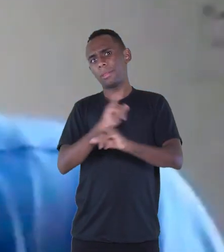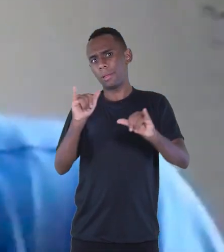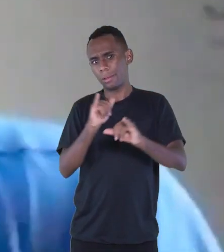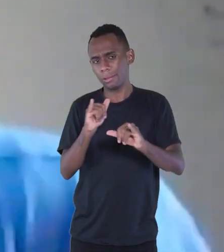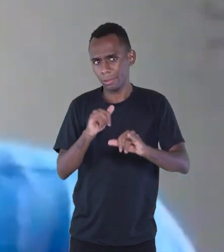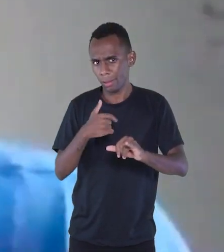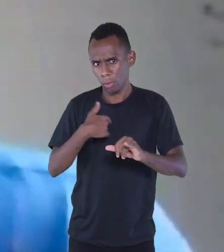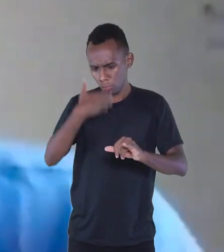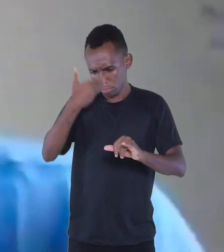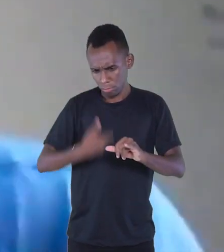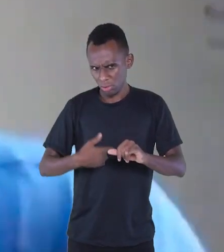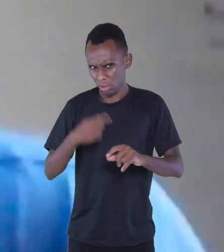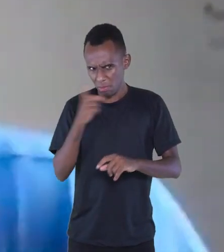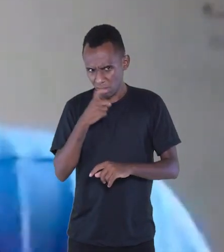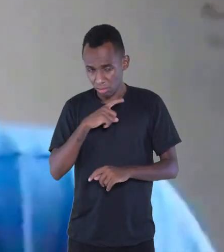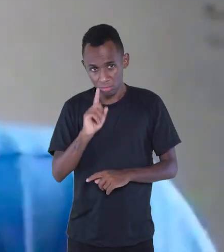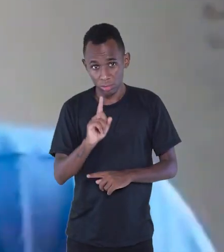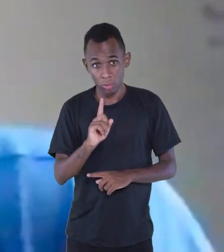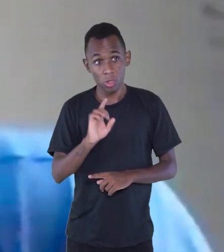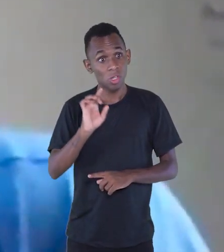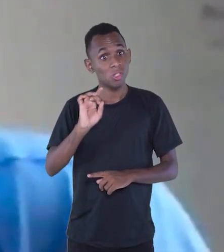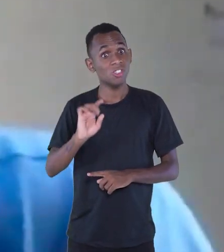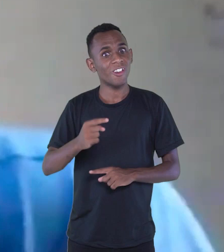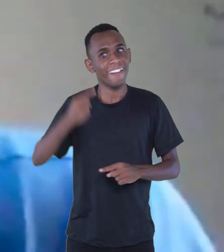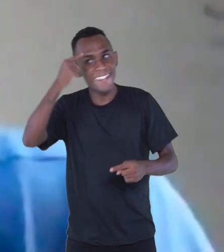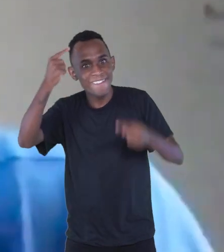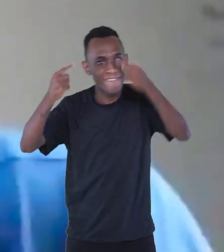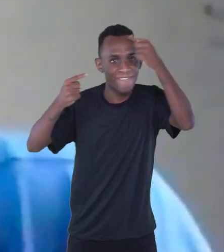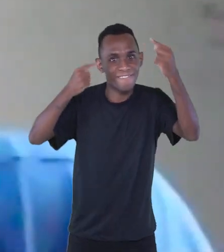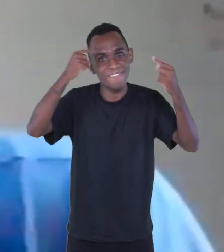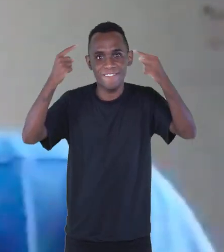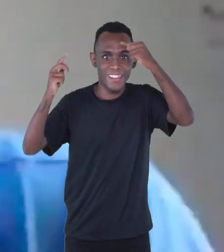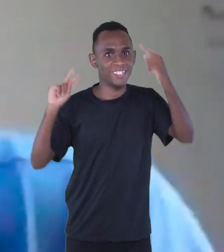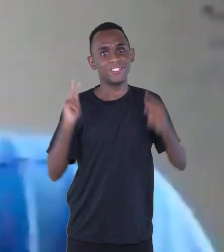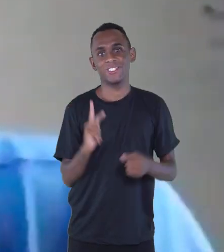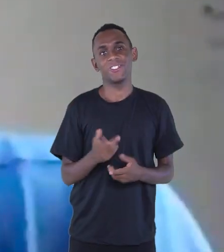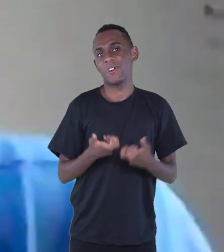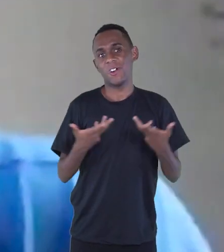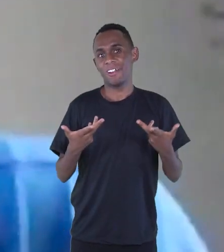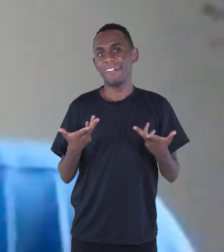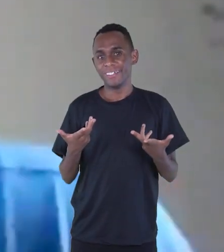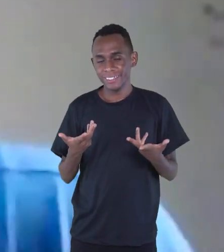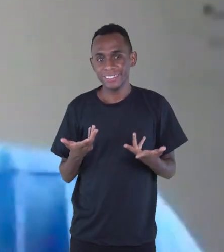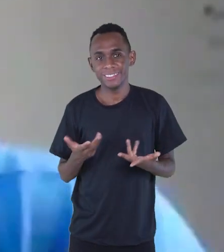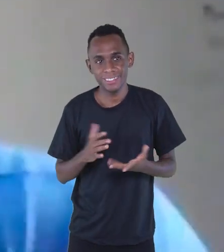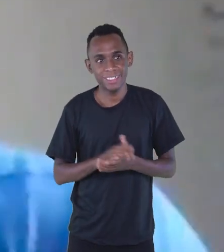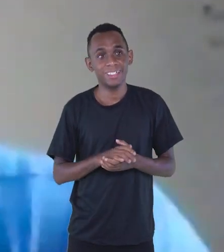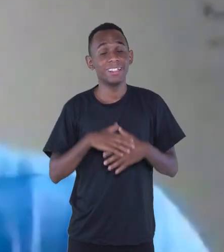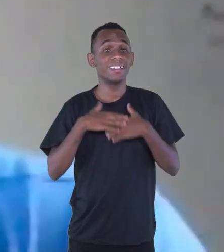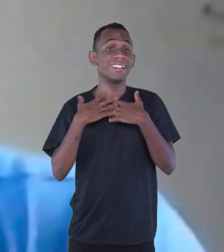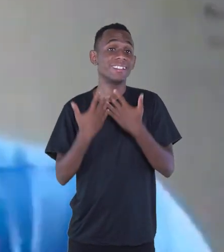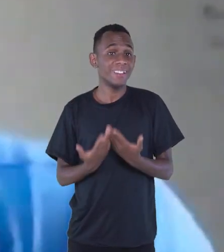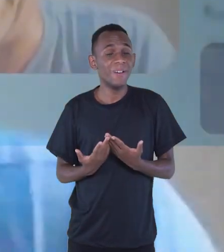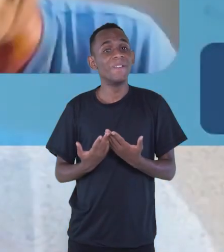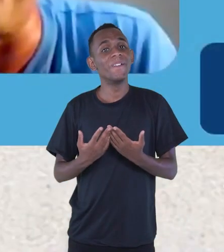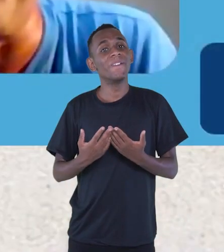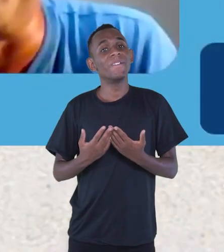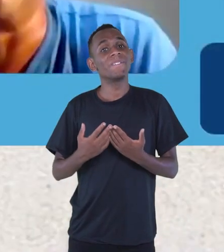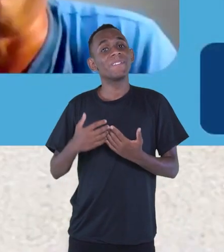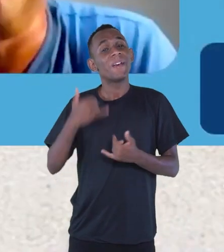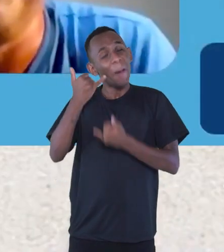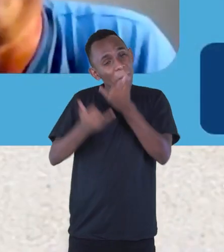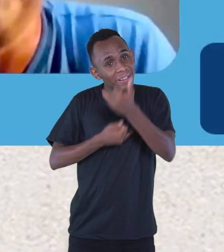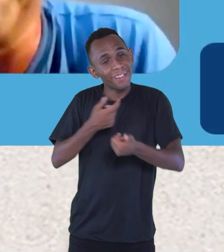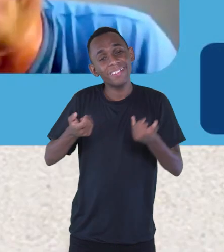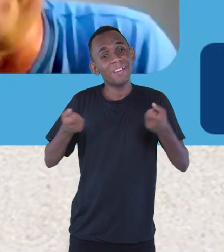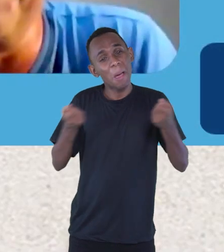sou mentiroso. Eu só invento coisas. Então, o Juvenal Verdades é uma forma de eu brincar